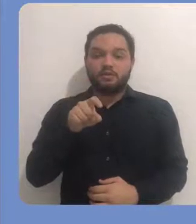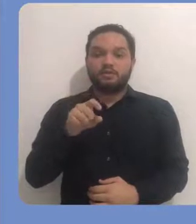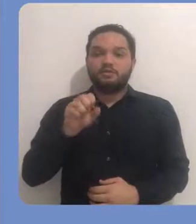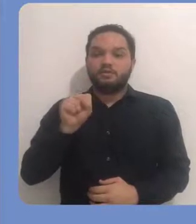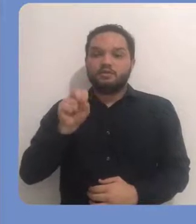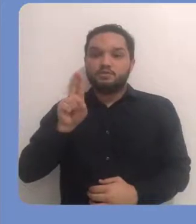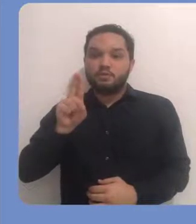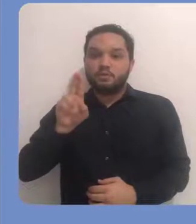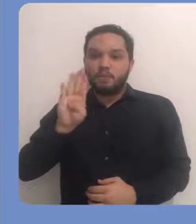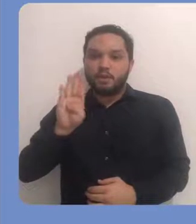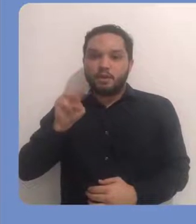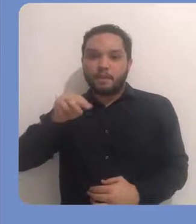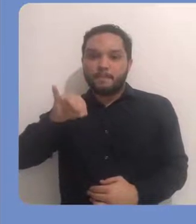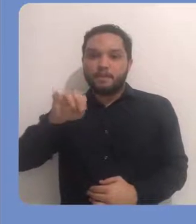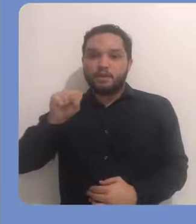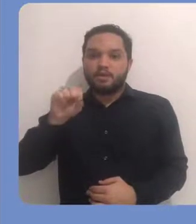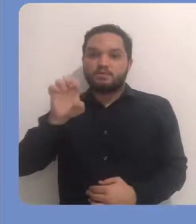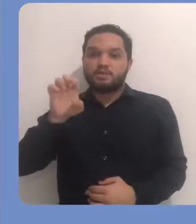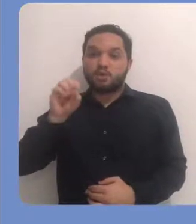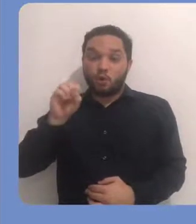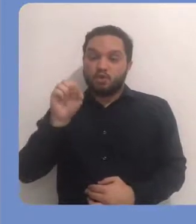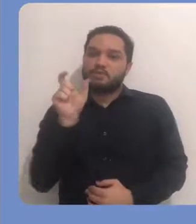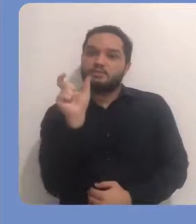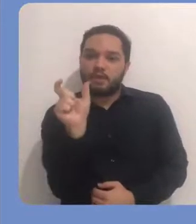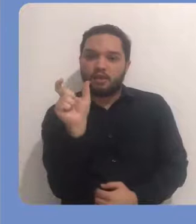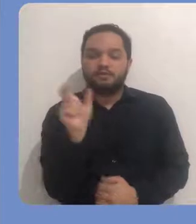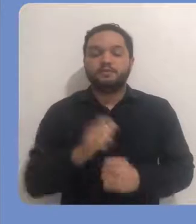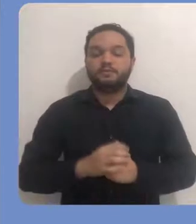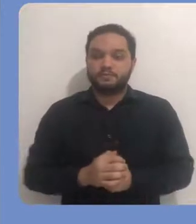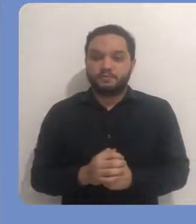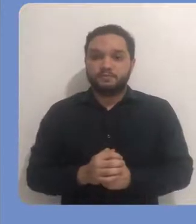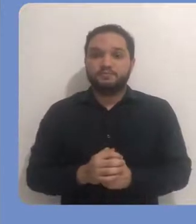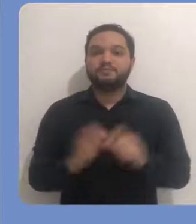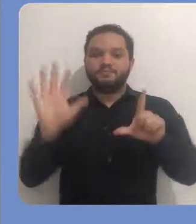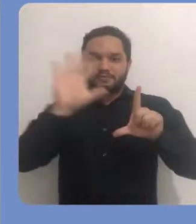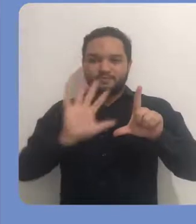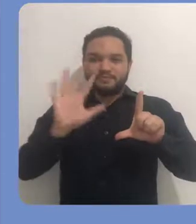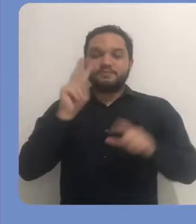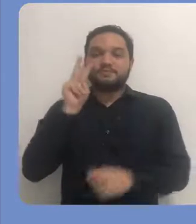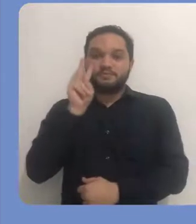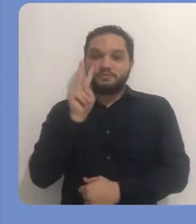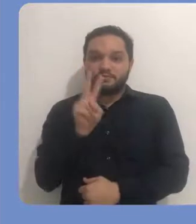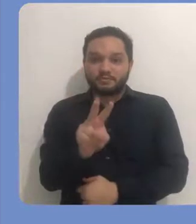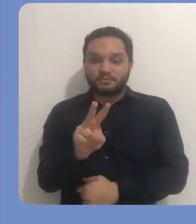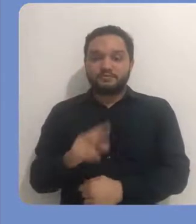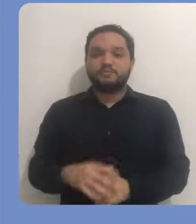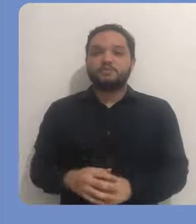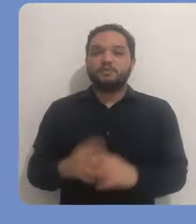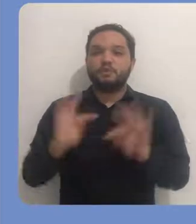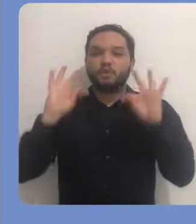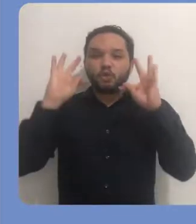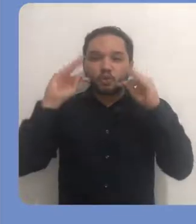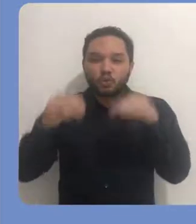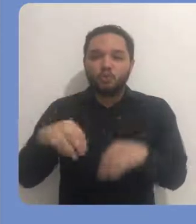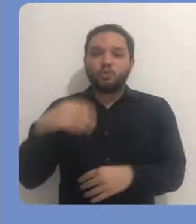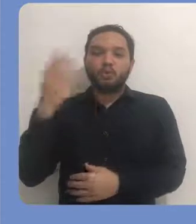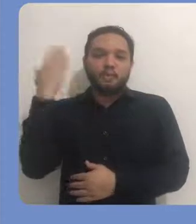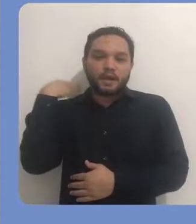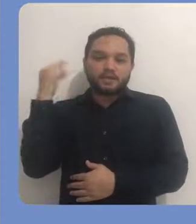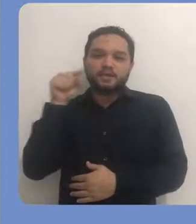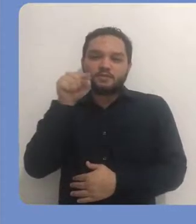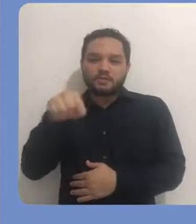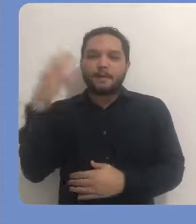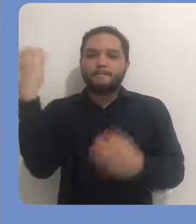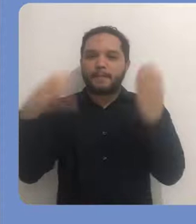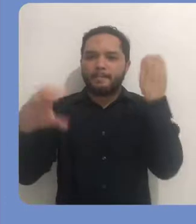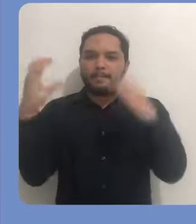Conta e clicar em Submissões. Nesta página, você consegue visualizar todas as suas